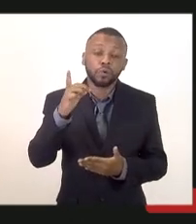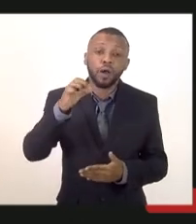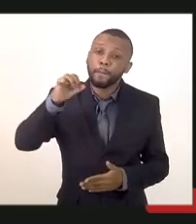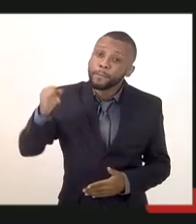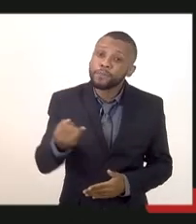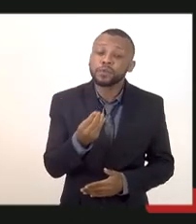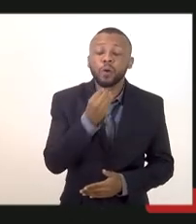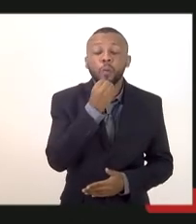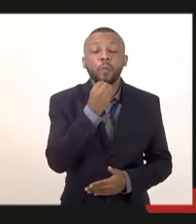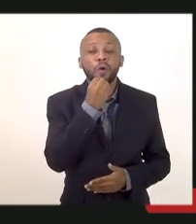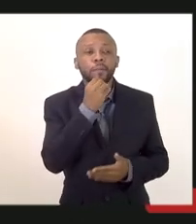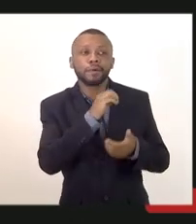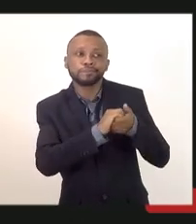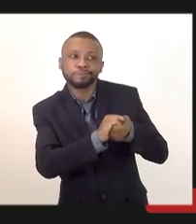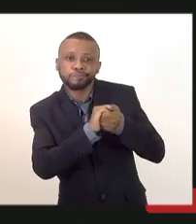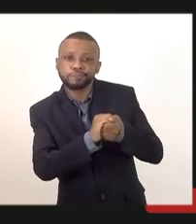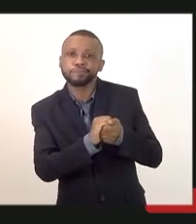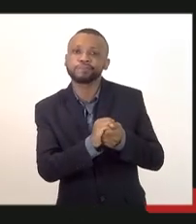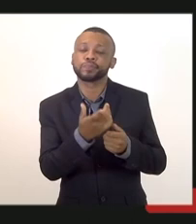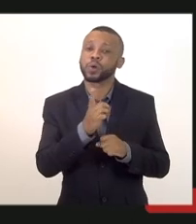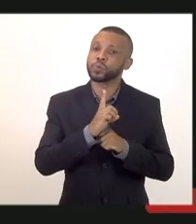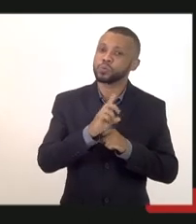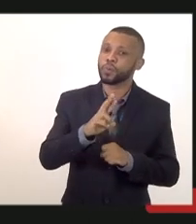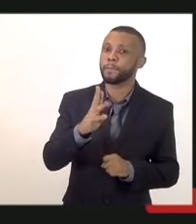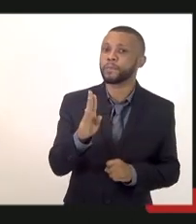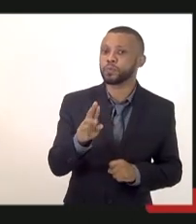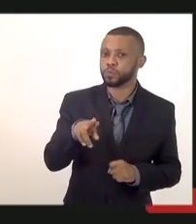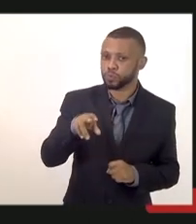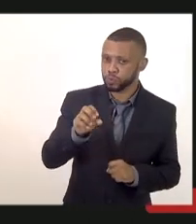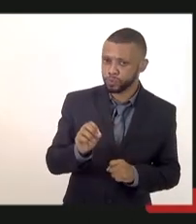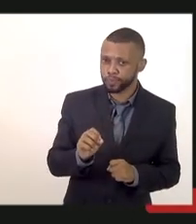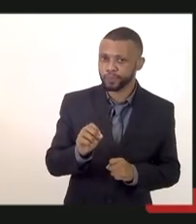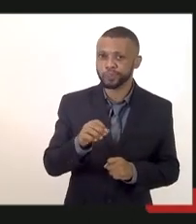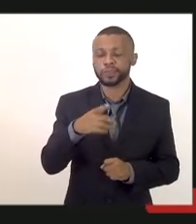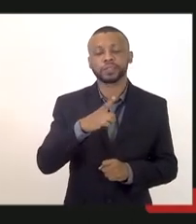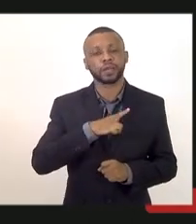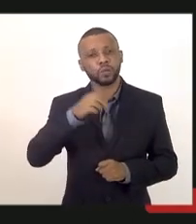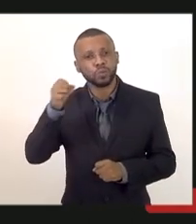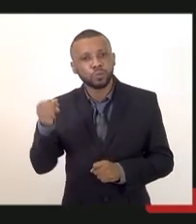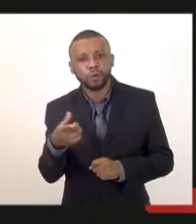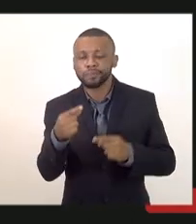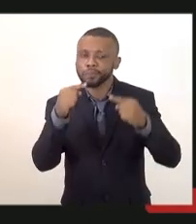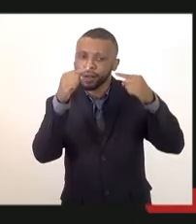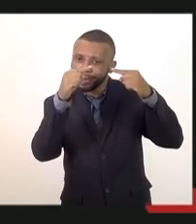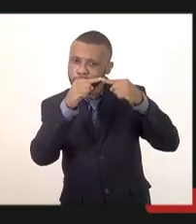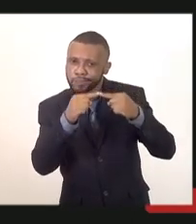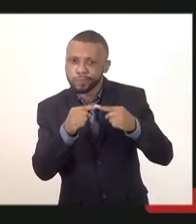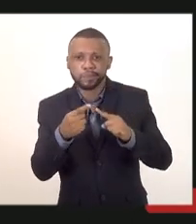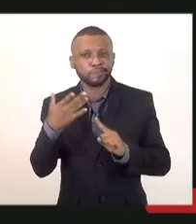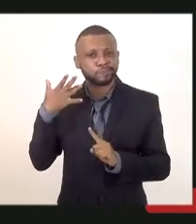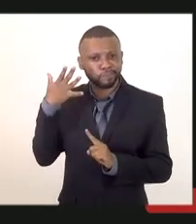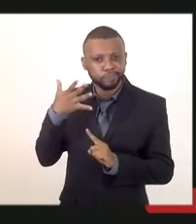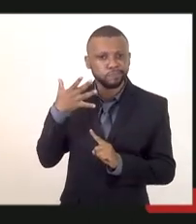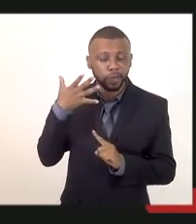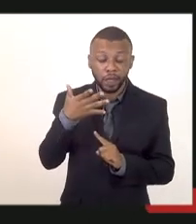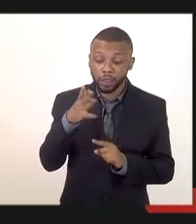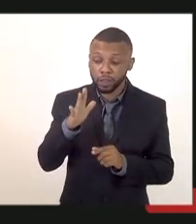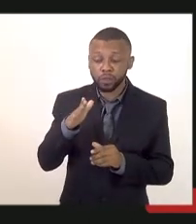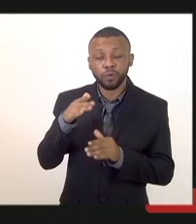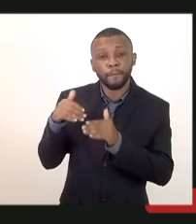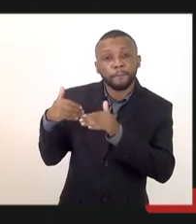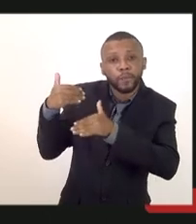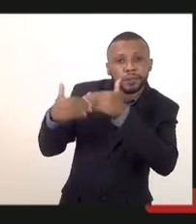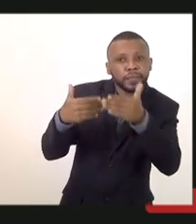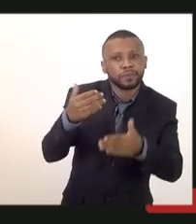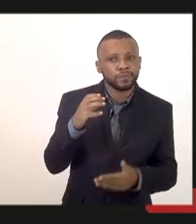cumprimentar o procurador Bruno obrigado pelo novo entendimento pela coerência e a celeridade em todos os processos do corpo de